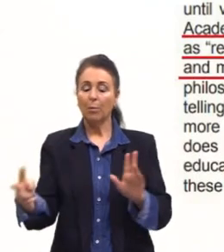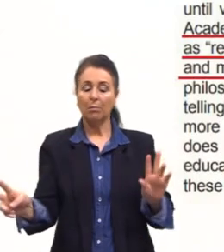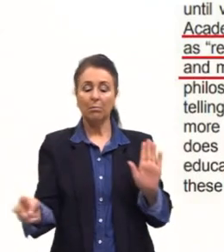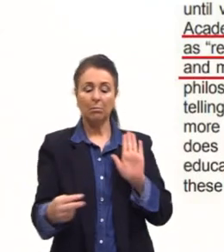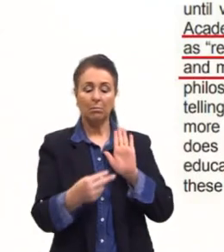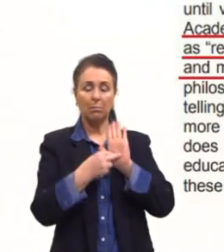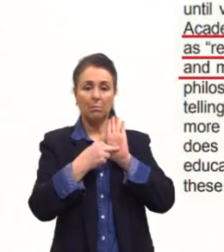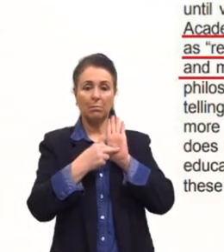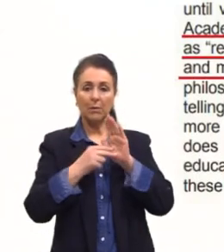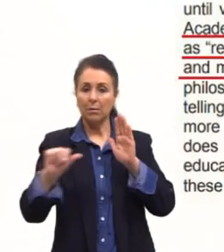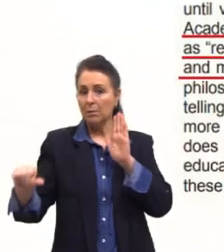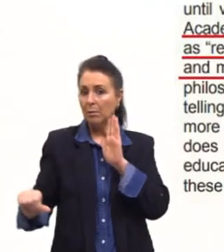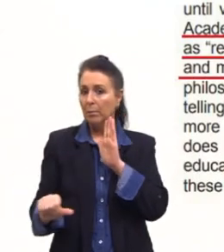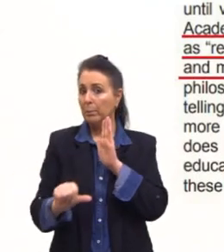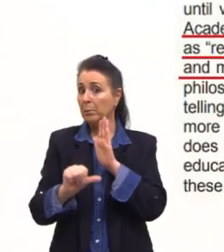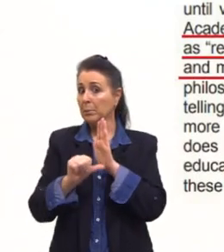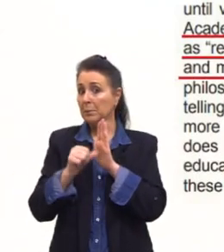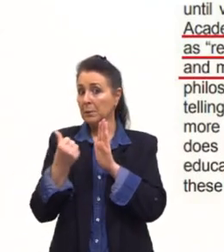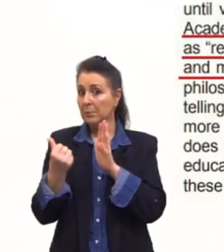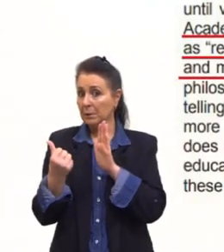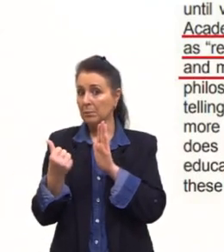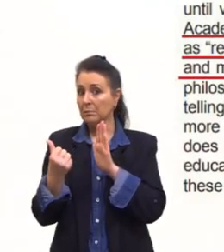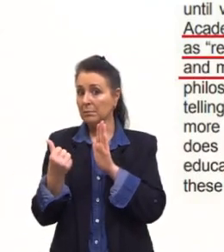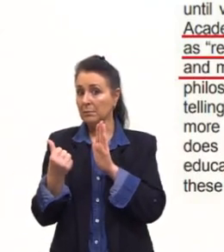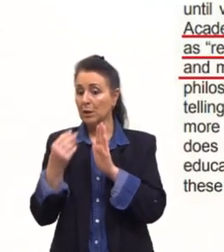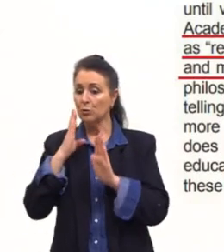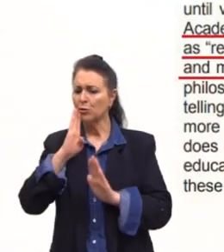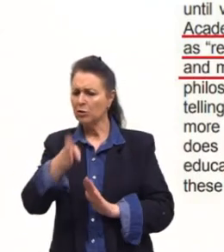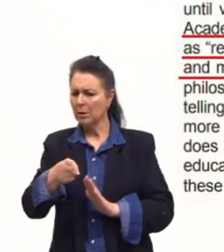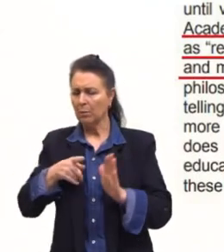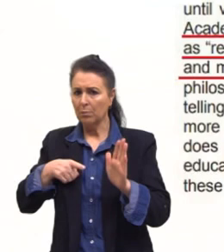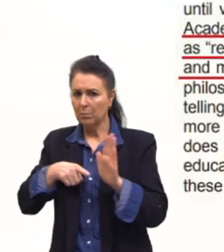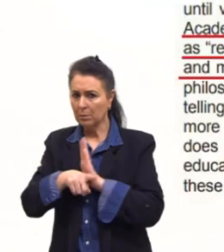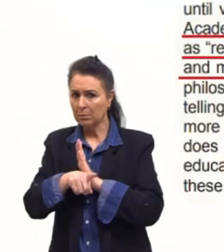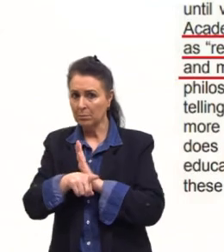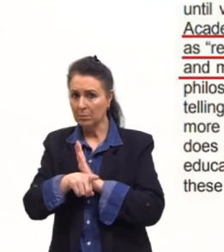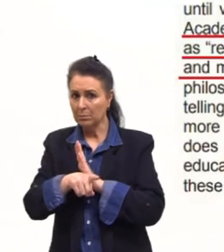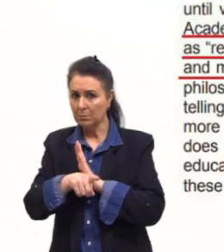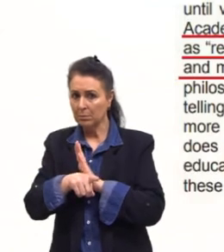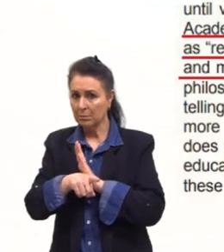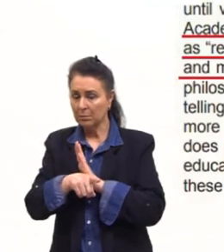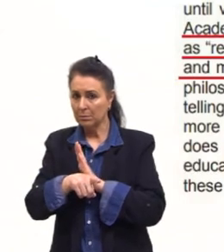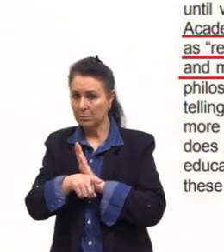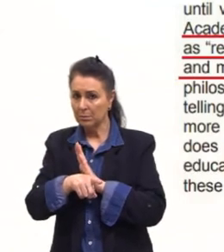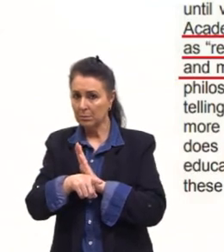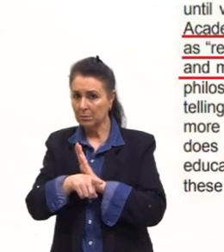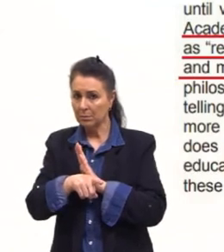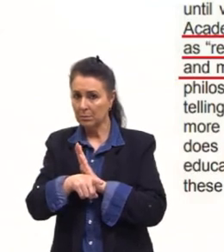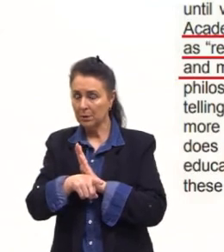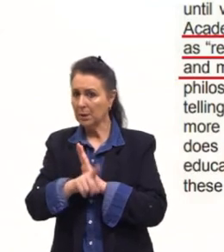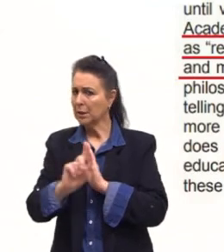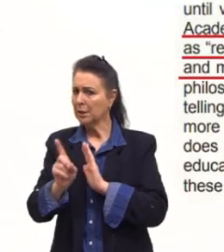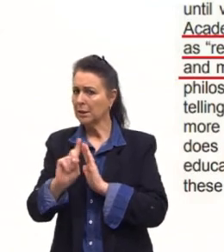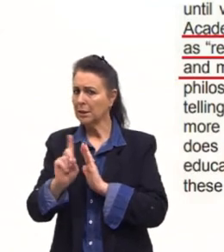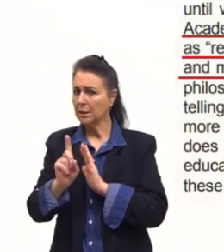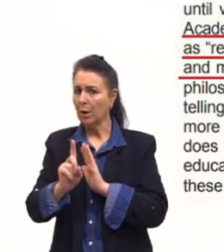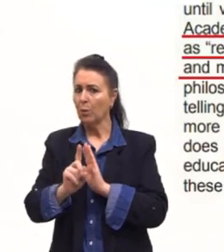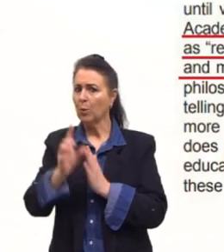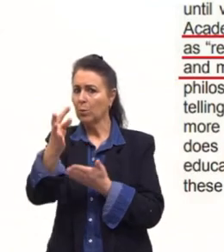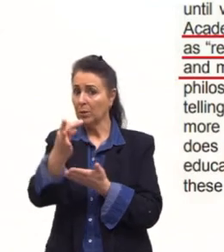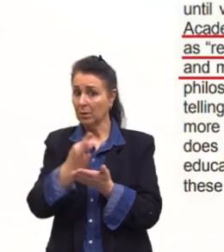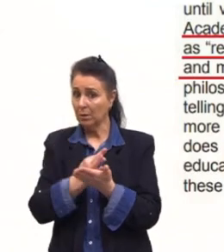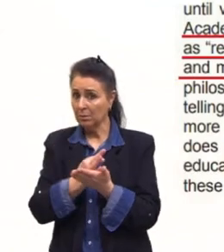primeiro para a nossa questão, para a nossa pergunta, em vez de nós atentarmos direto para o texto?